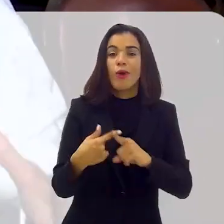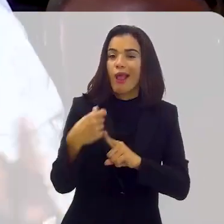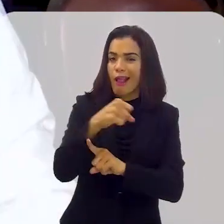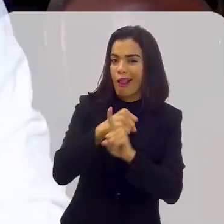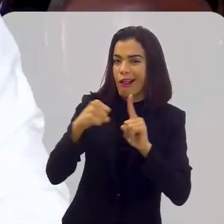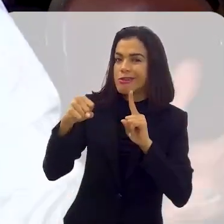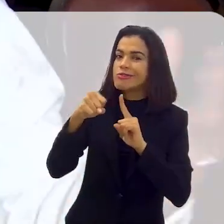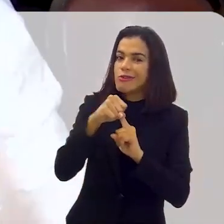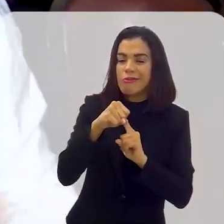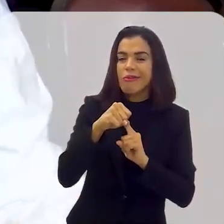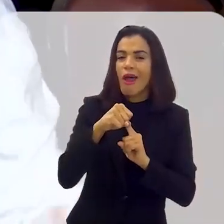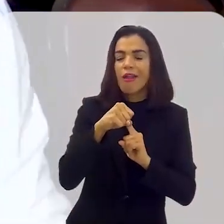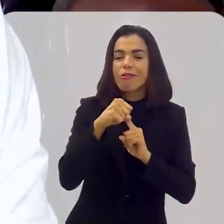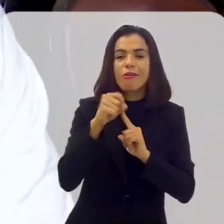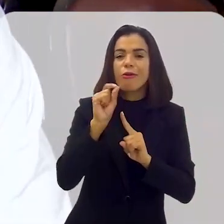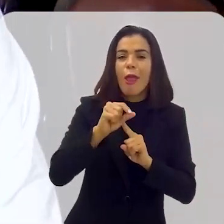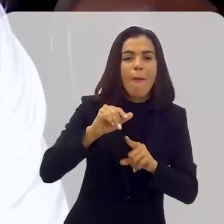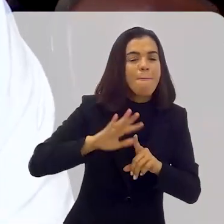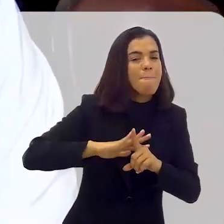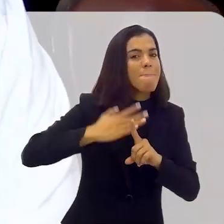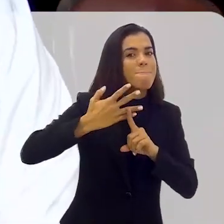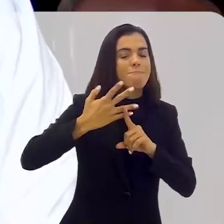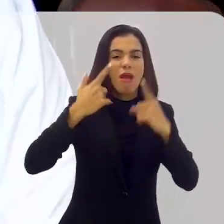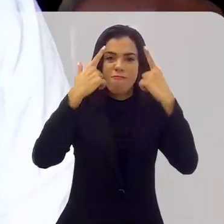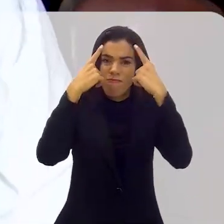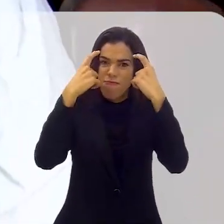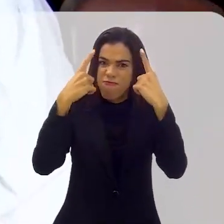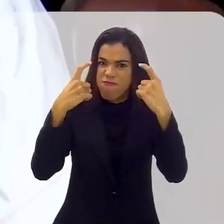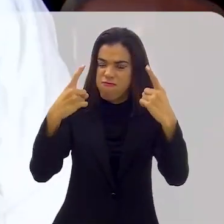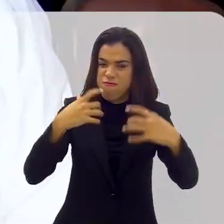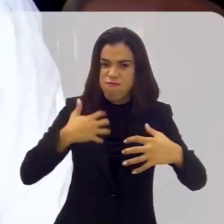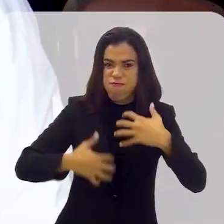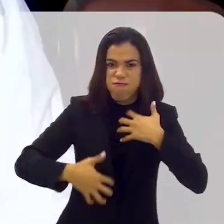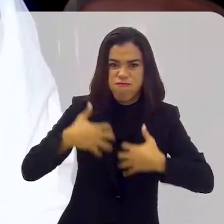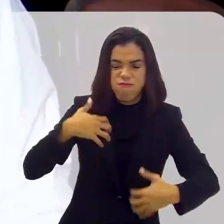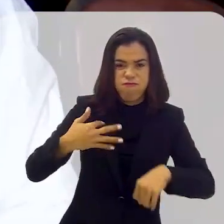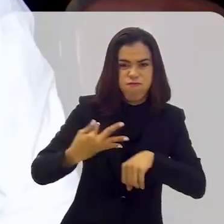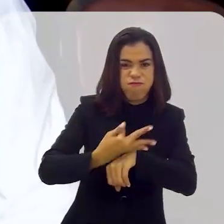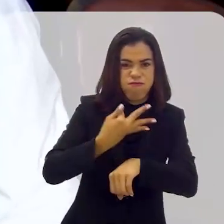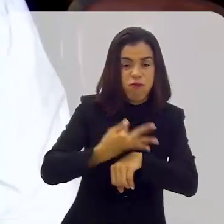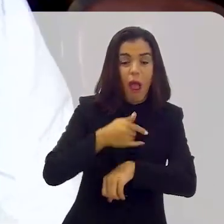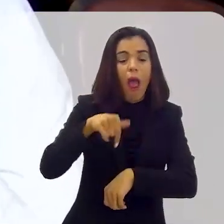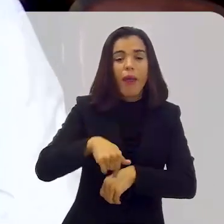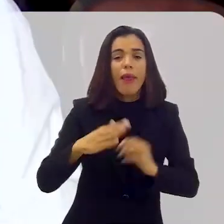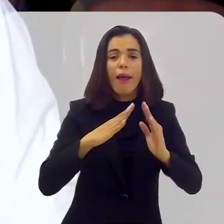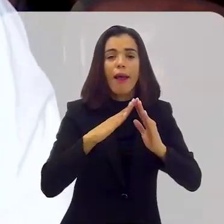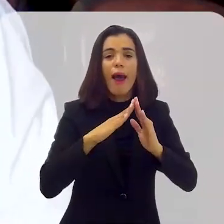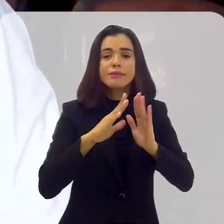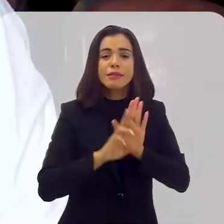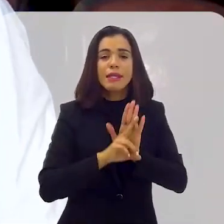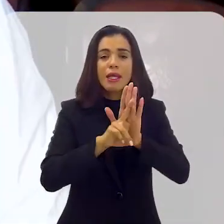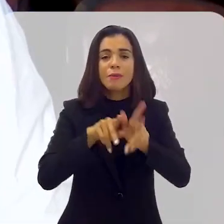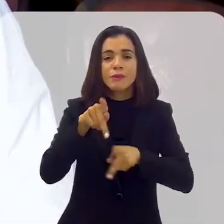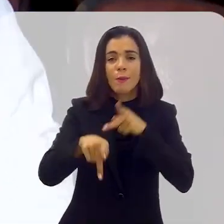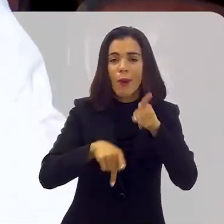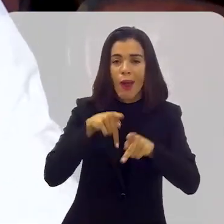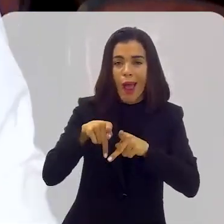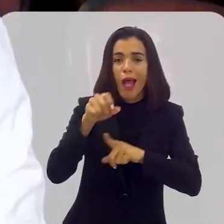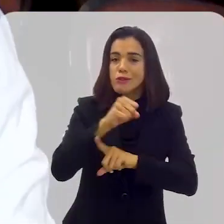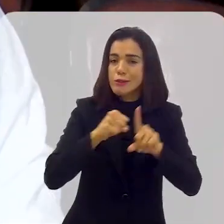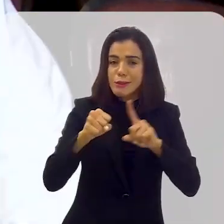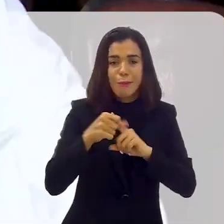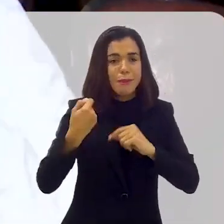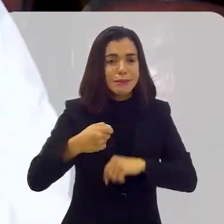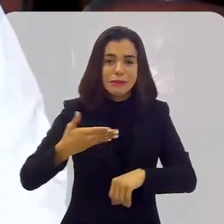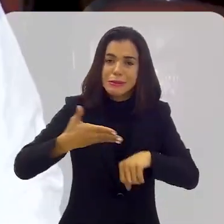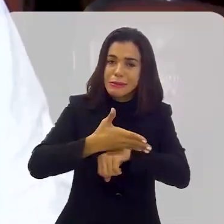porque a sociedade em si ficou muito mais violenta, e eu costumo dizer isso, aqui é o local do povo, ele tem que vir